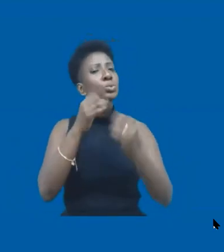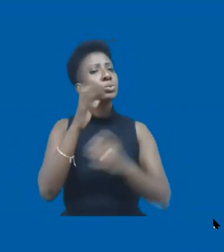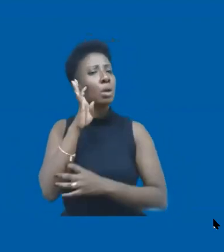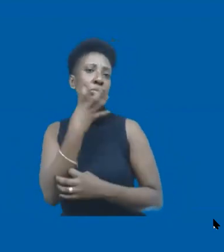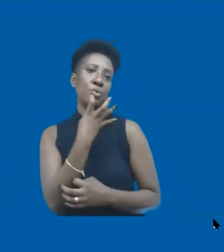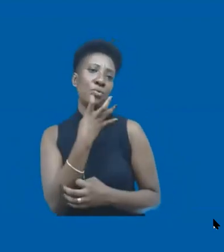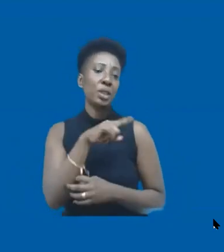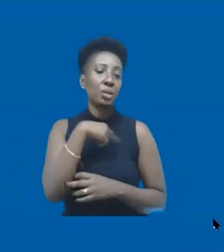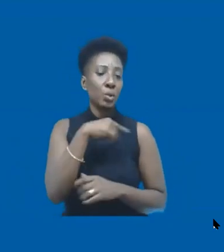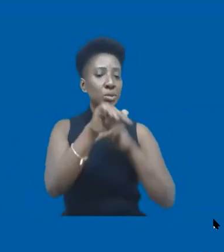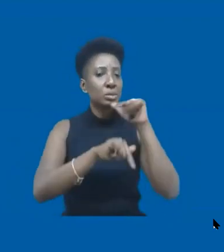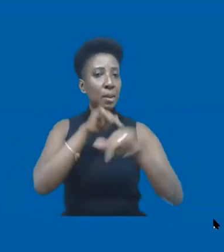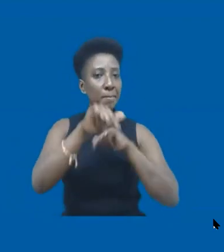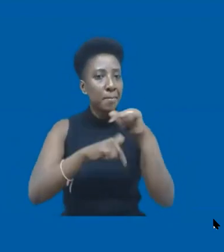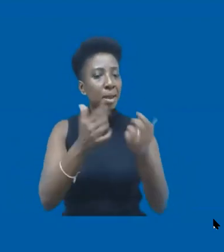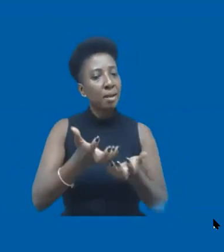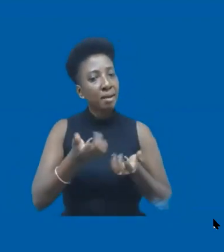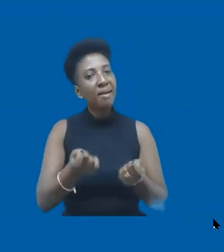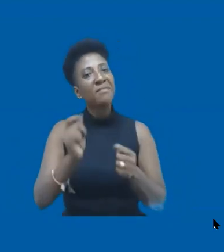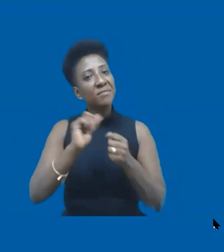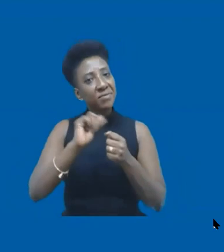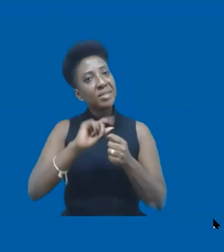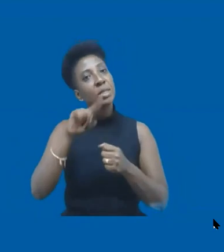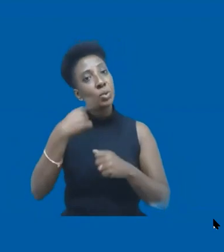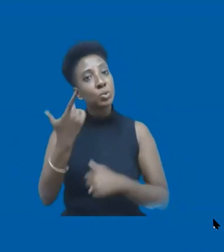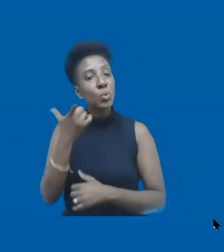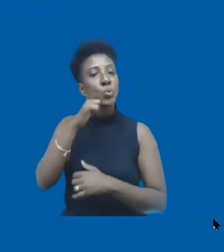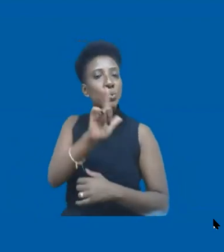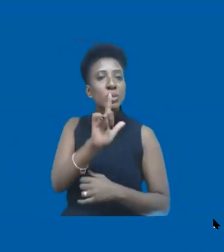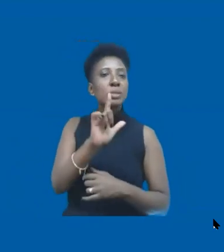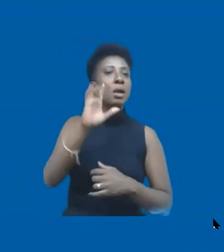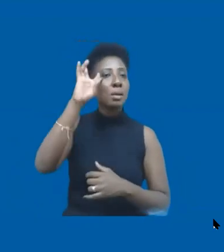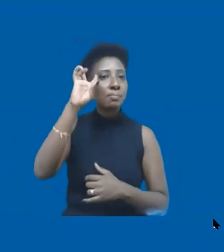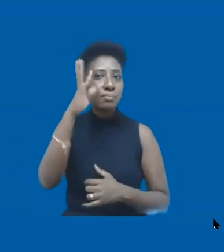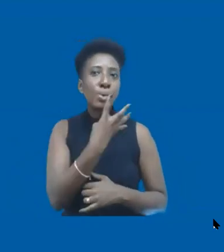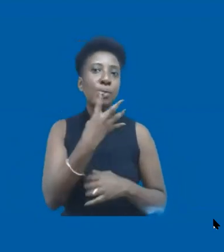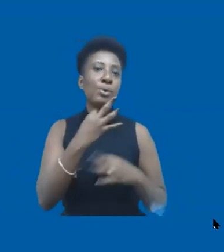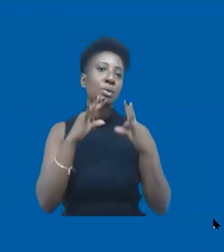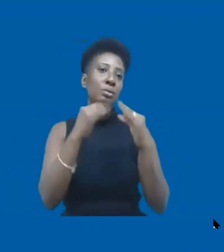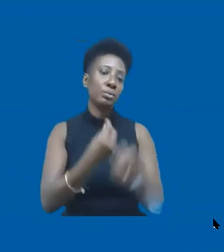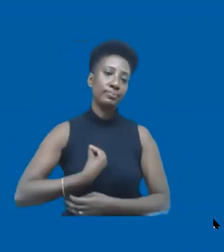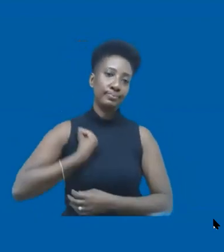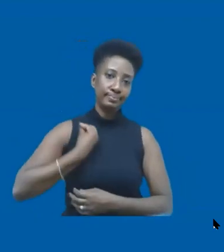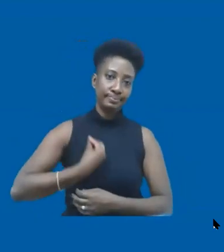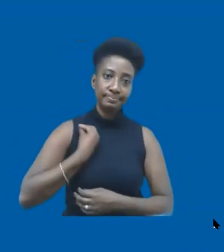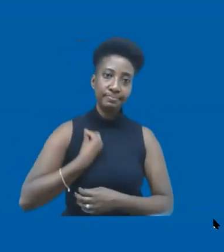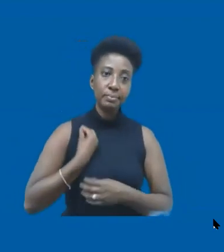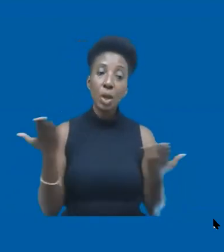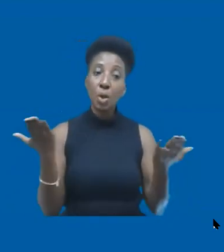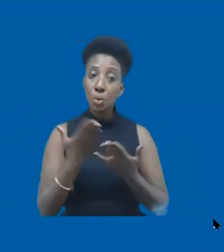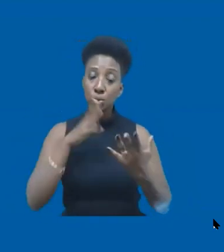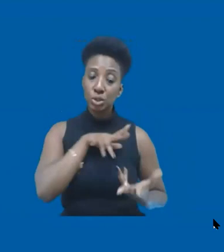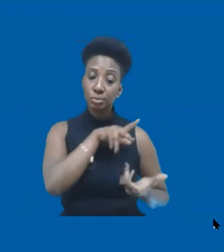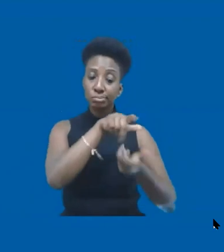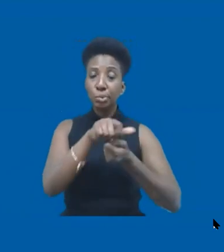Quando a gente trabalha, quando a gente quer fazer, a gente consegue achar solução para tudo na vida. Então, vocês vejam, hoje, no